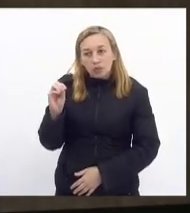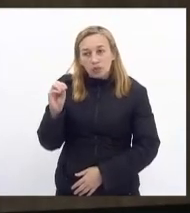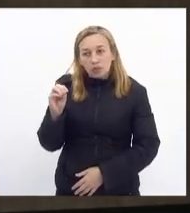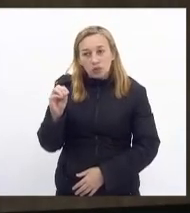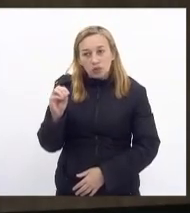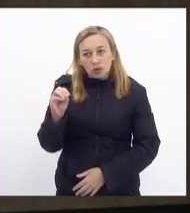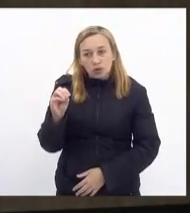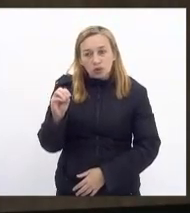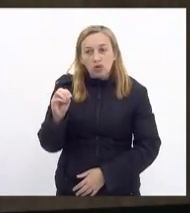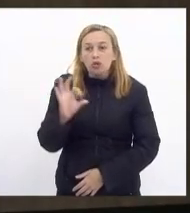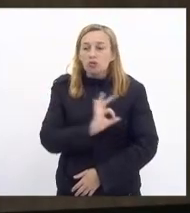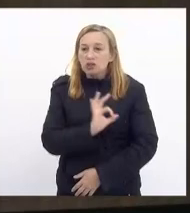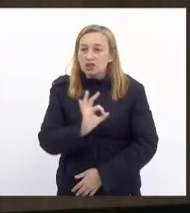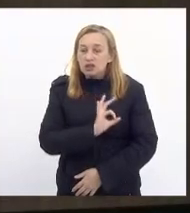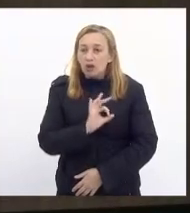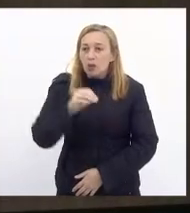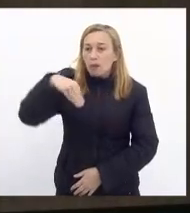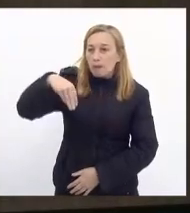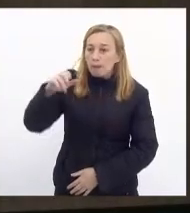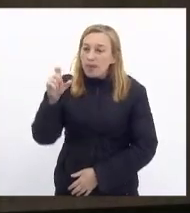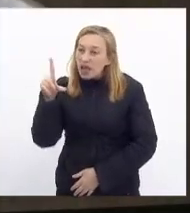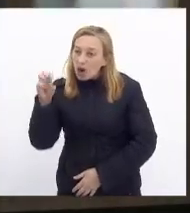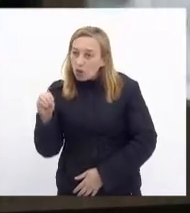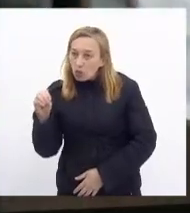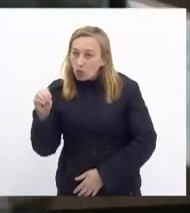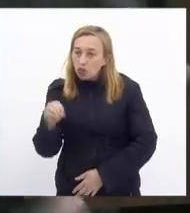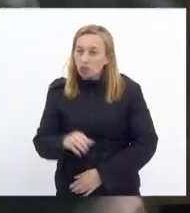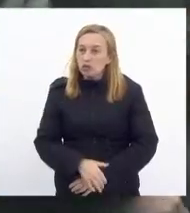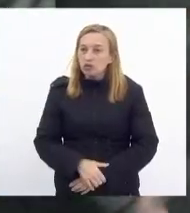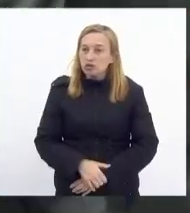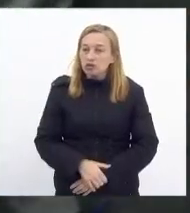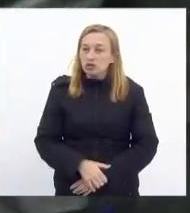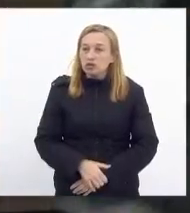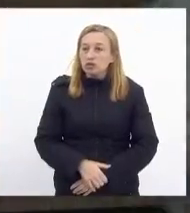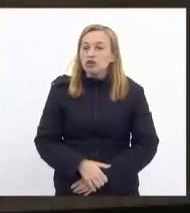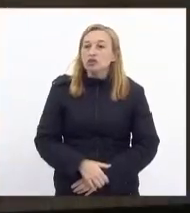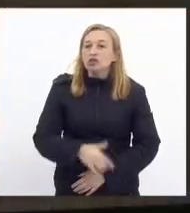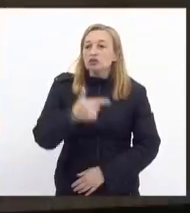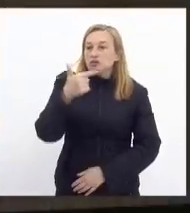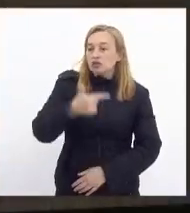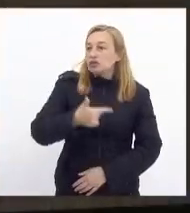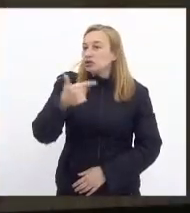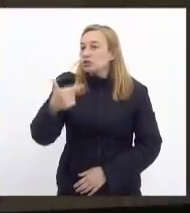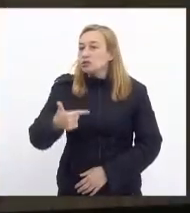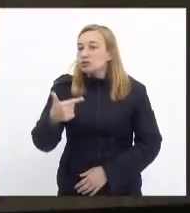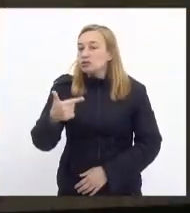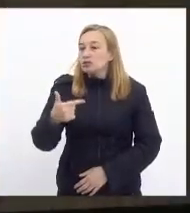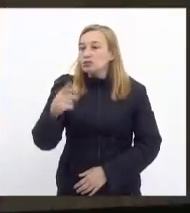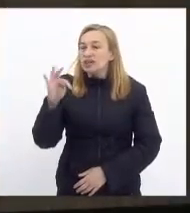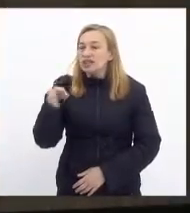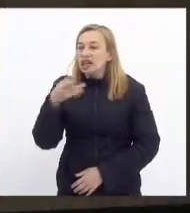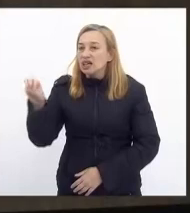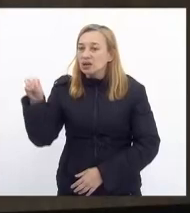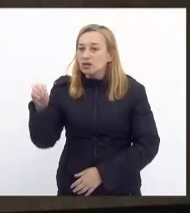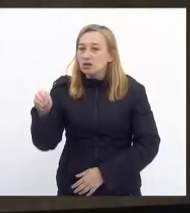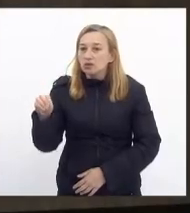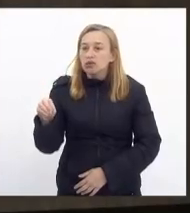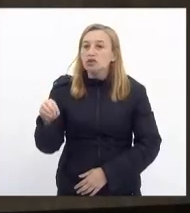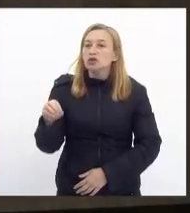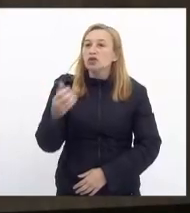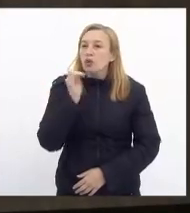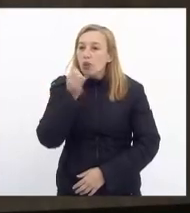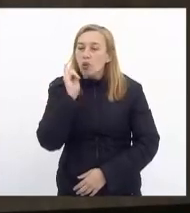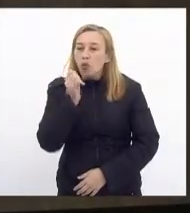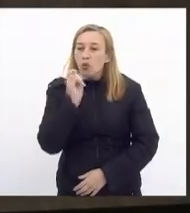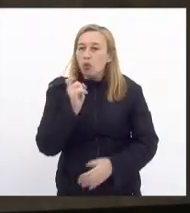policial militar Mello, lotado no 22º Batalhão. Os relatos e as denúncias que